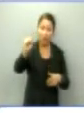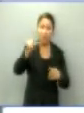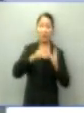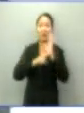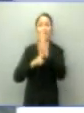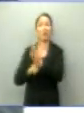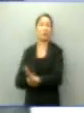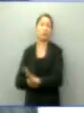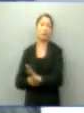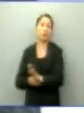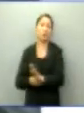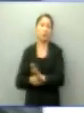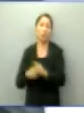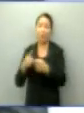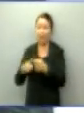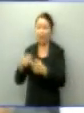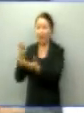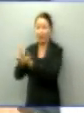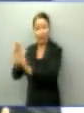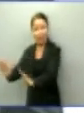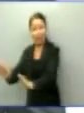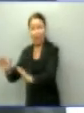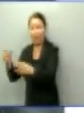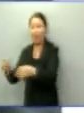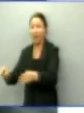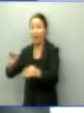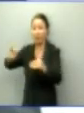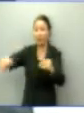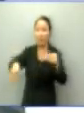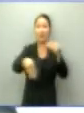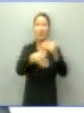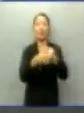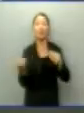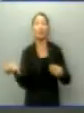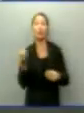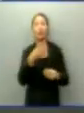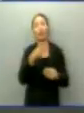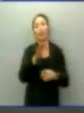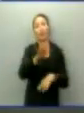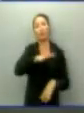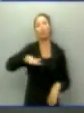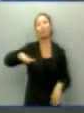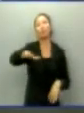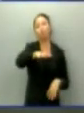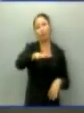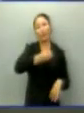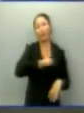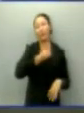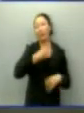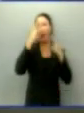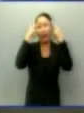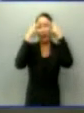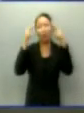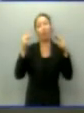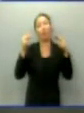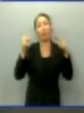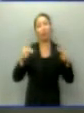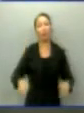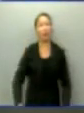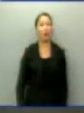para o convívio social, para a vida em sociedade e protegido pelo Estado. Candidata Janete, só escolhe quem agora para responder a sua questão.